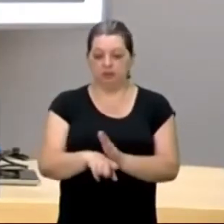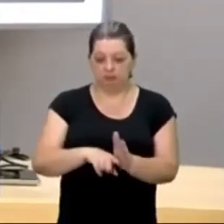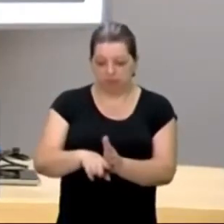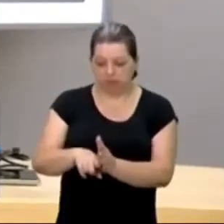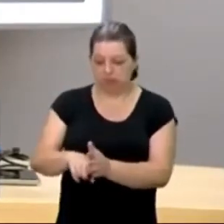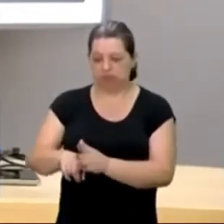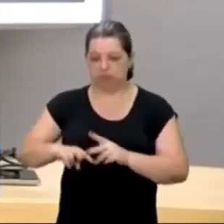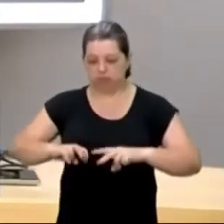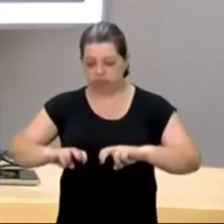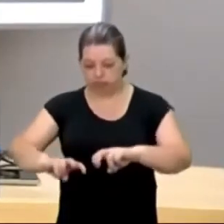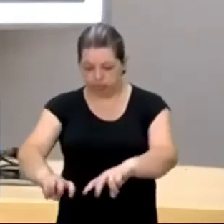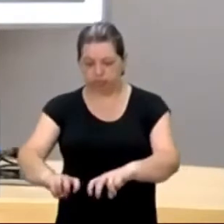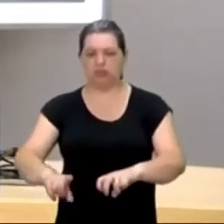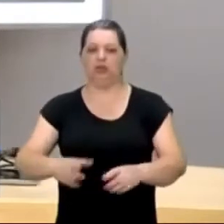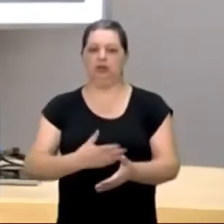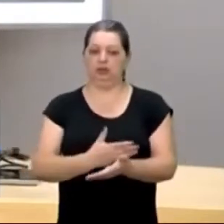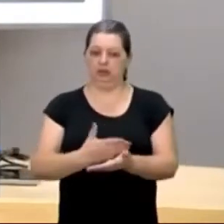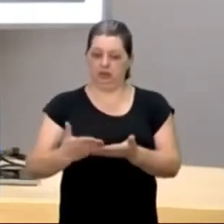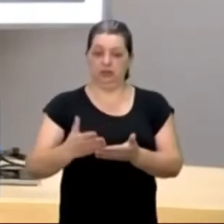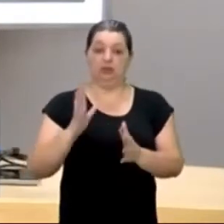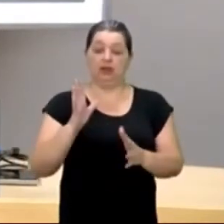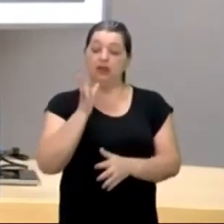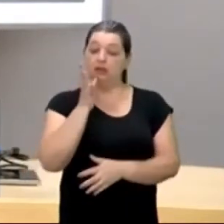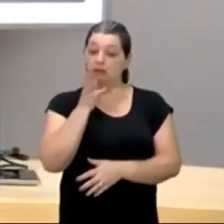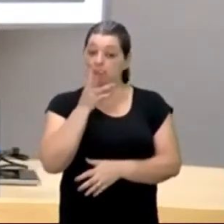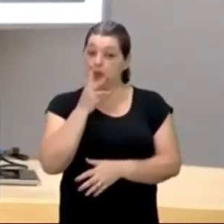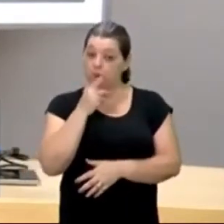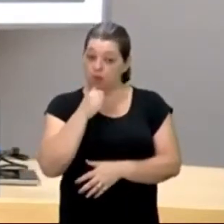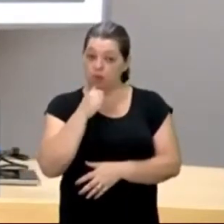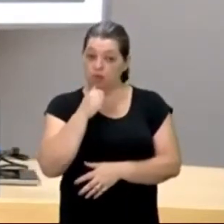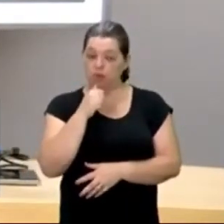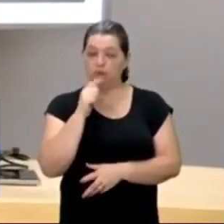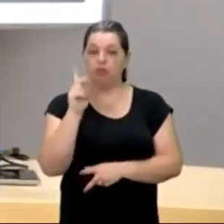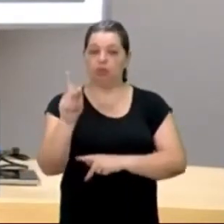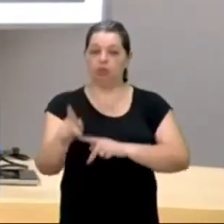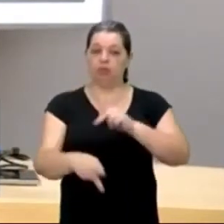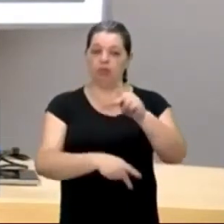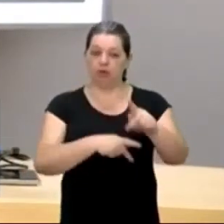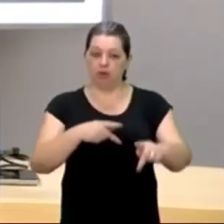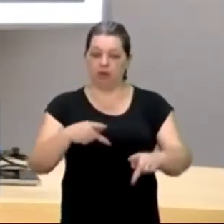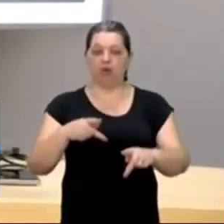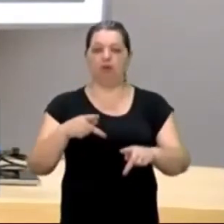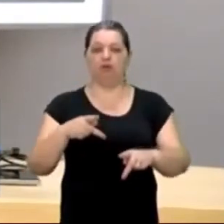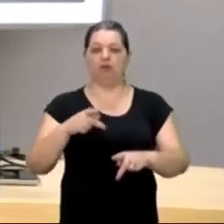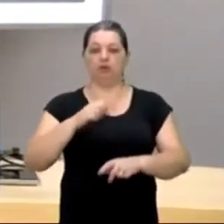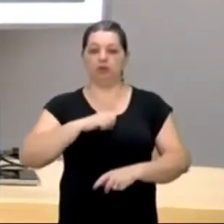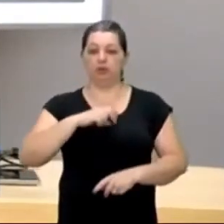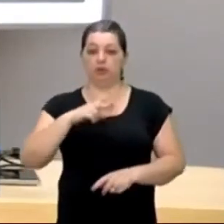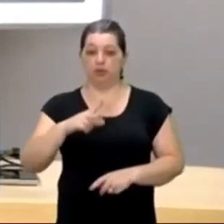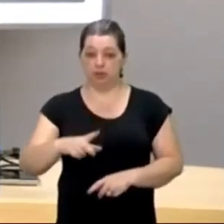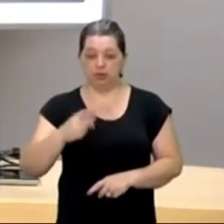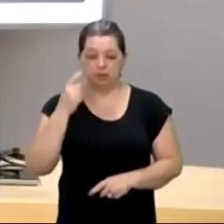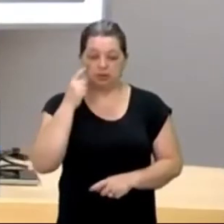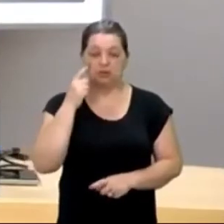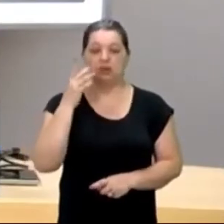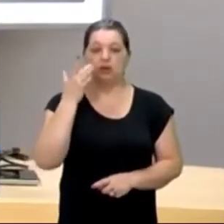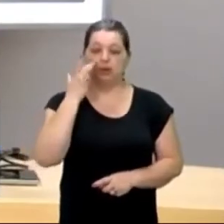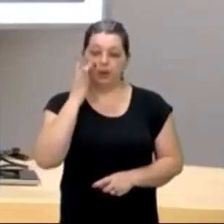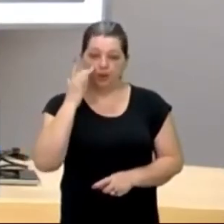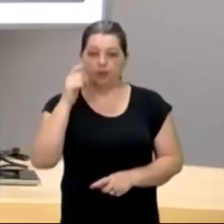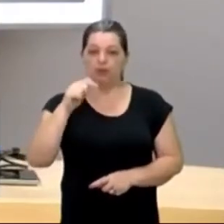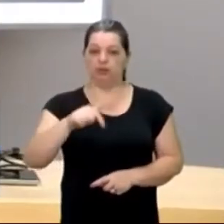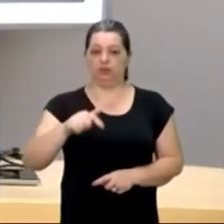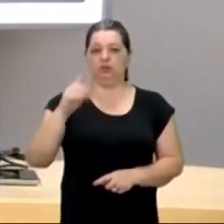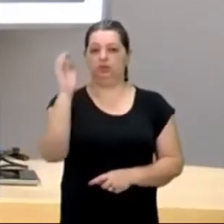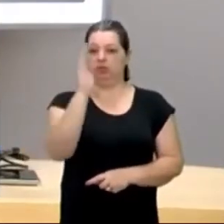início, demorou muito, para que os, portugueses, começasse a explorar, começasse a dar valor, ao ouro que tinha, aqui no